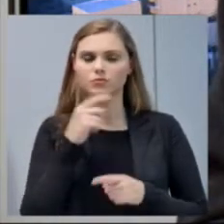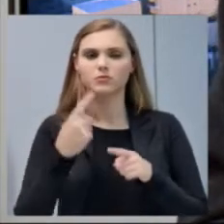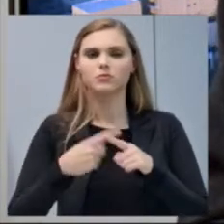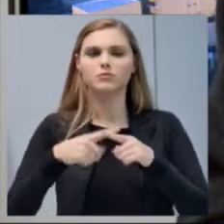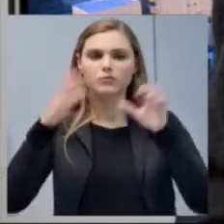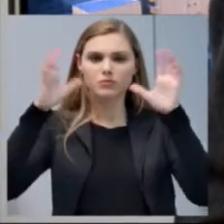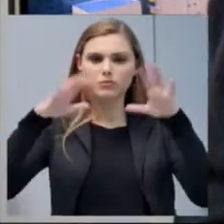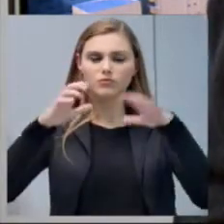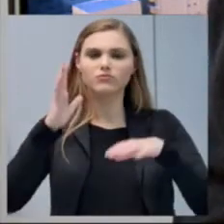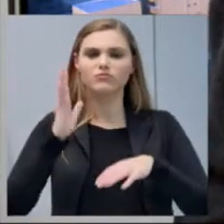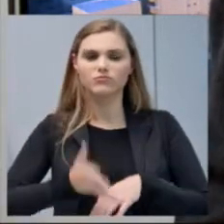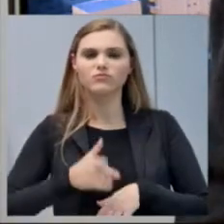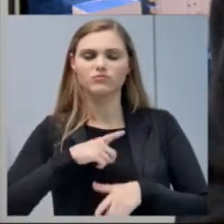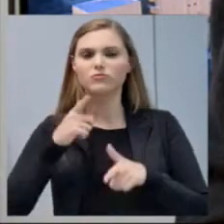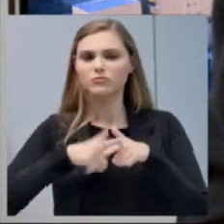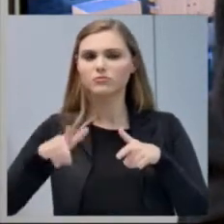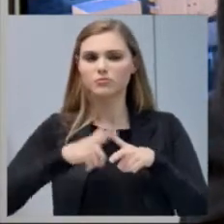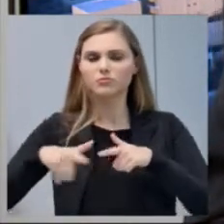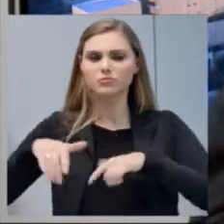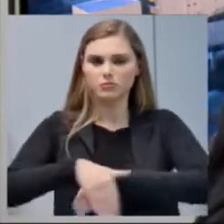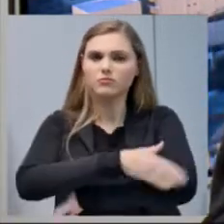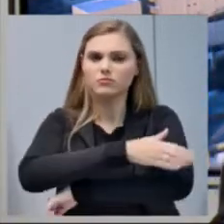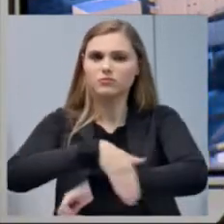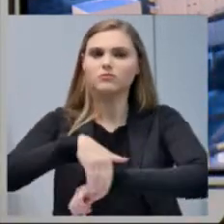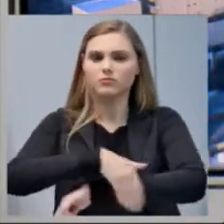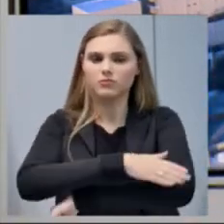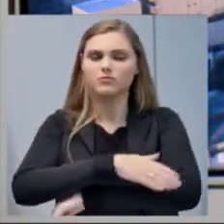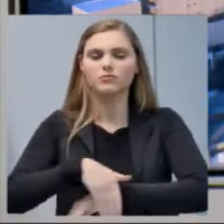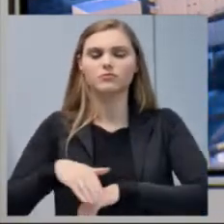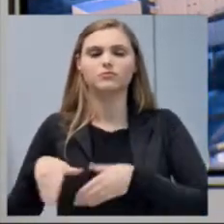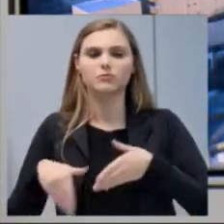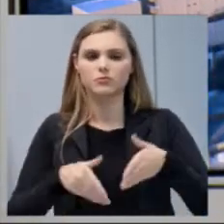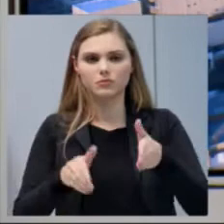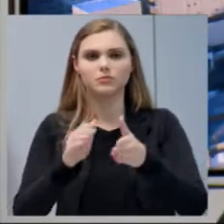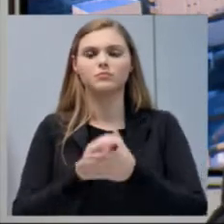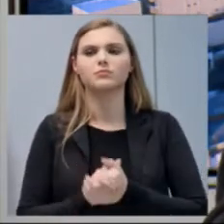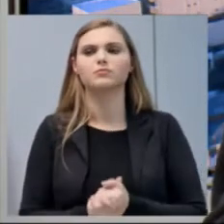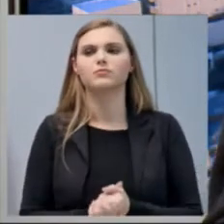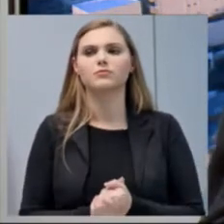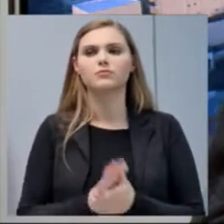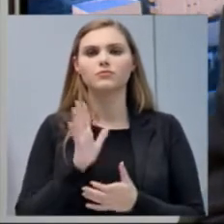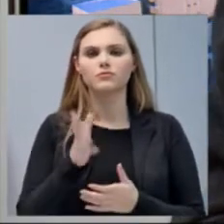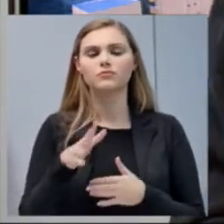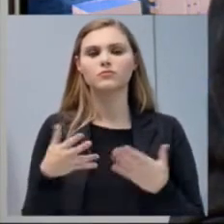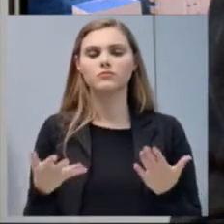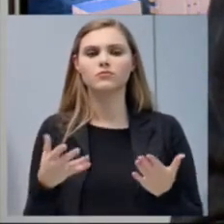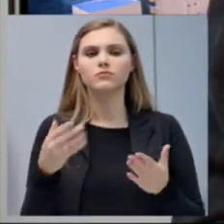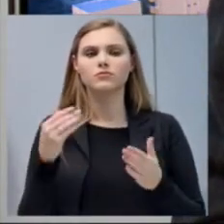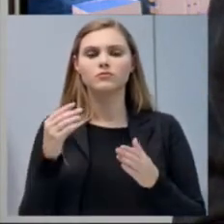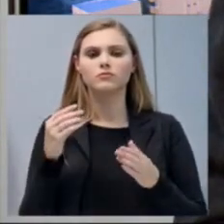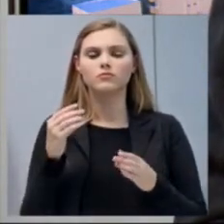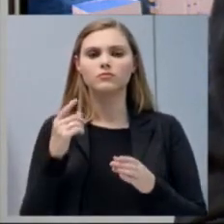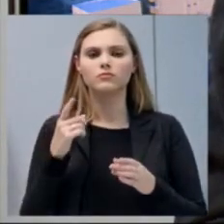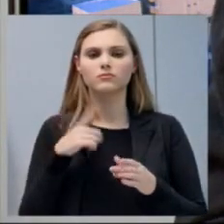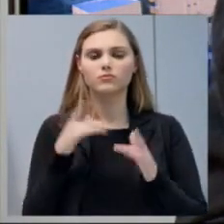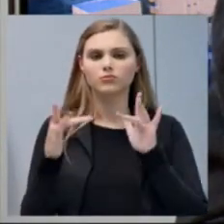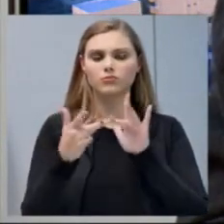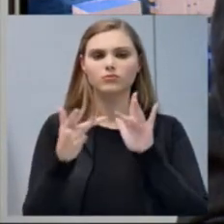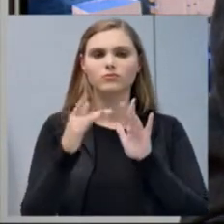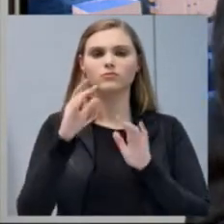chuva já tinha danificado bastante essa estrada, essas ruas. No entanto, em contato com o deputado Valdir Culato,